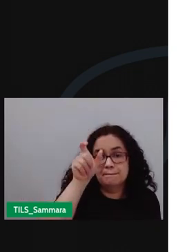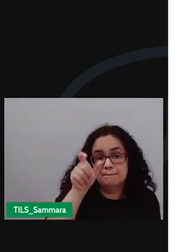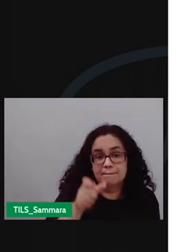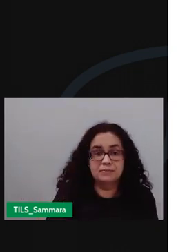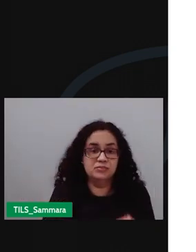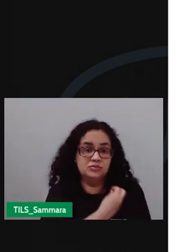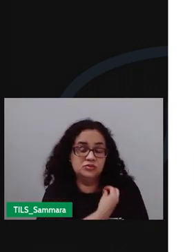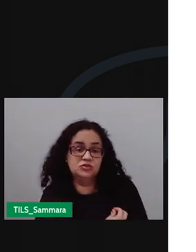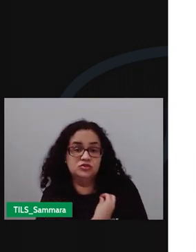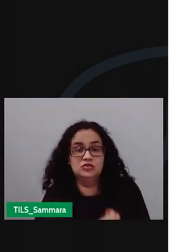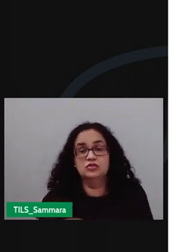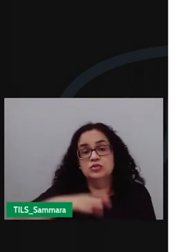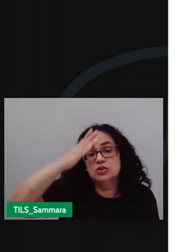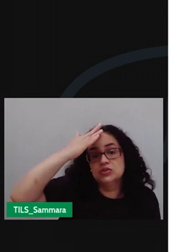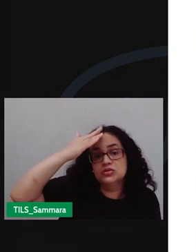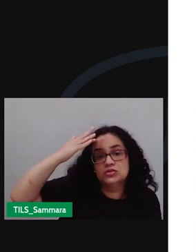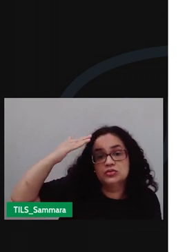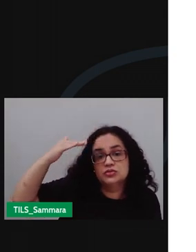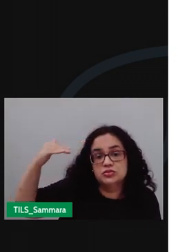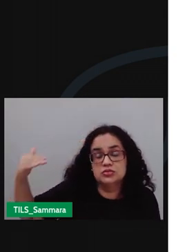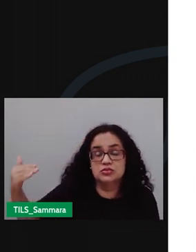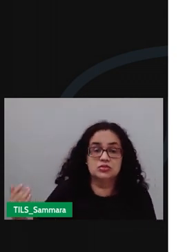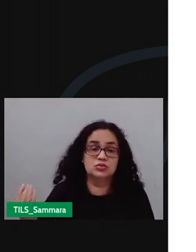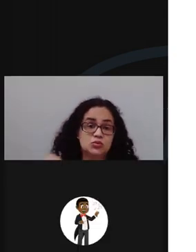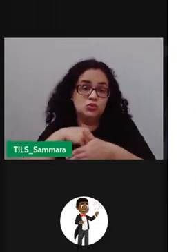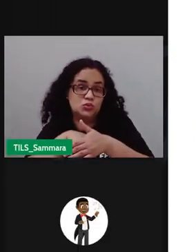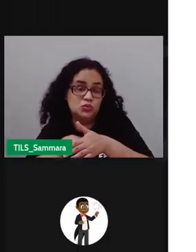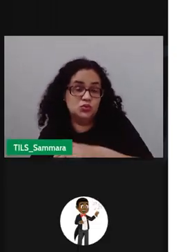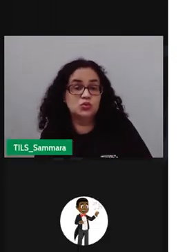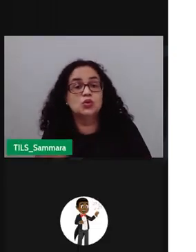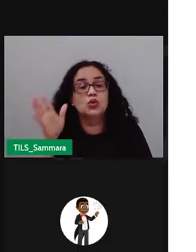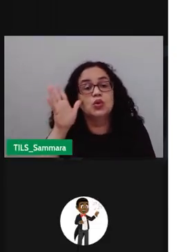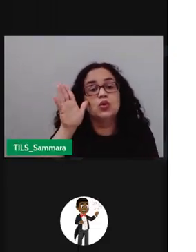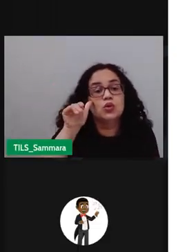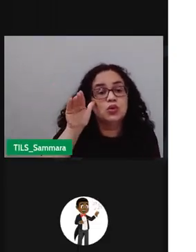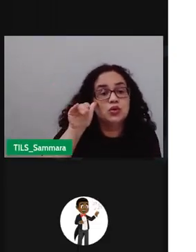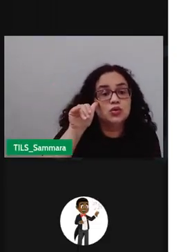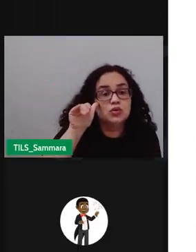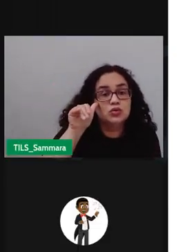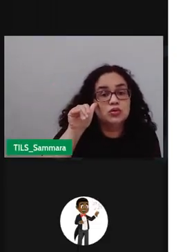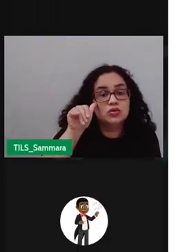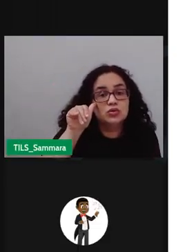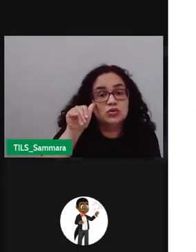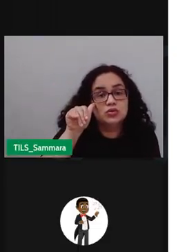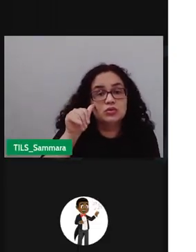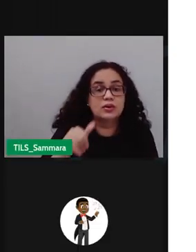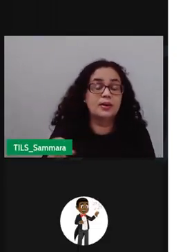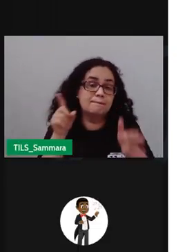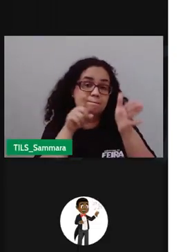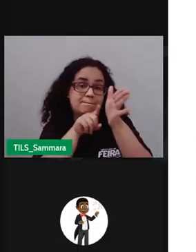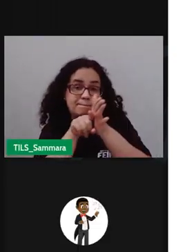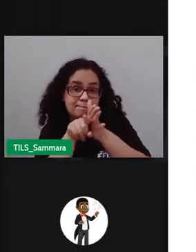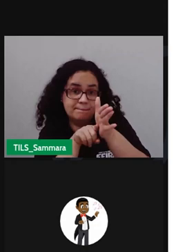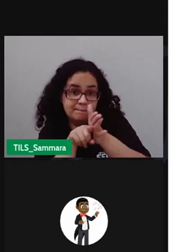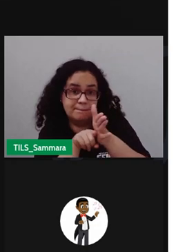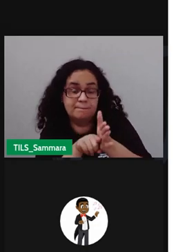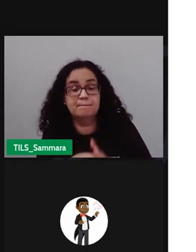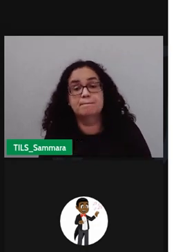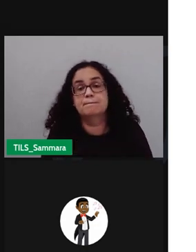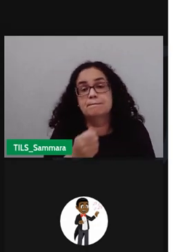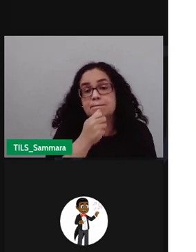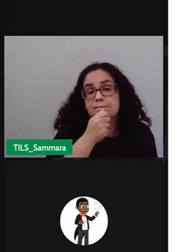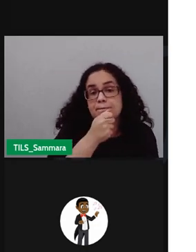vida de uma pessoa famosa com seus hábitos história de vida e curiosidades. Pesquisa realizada por